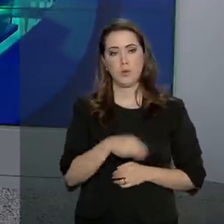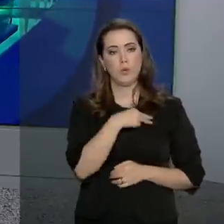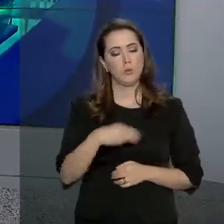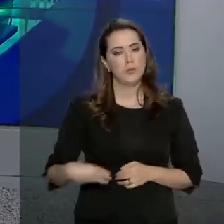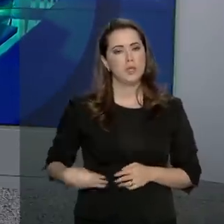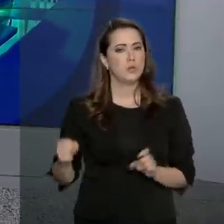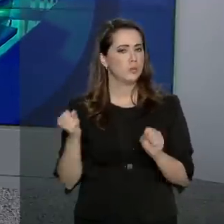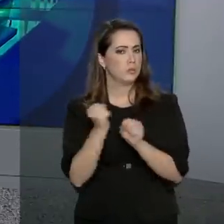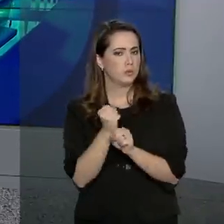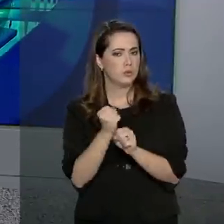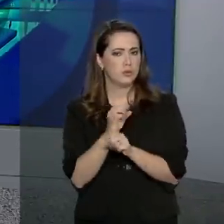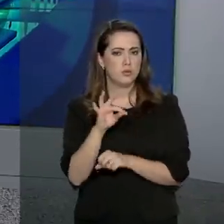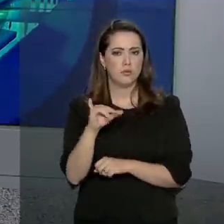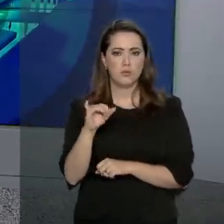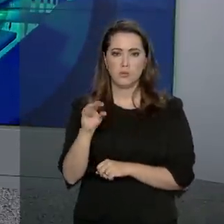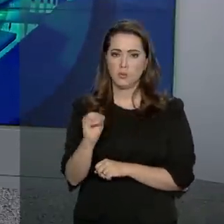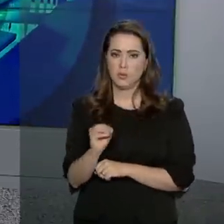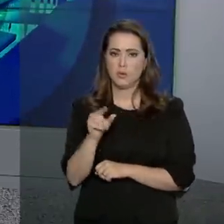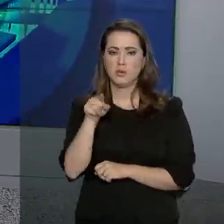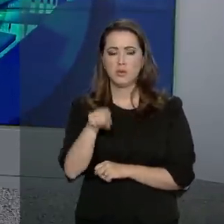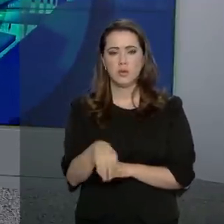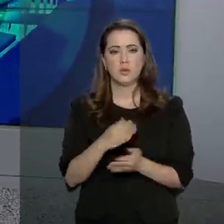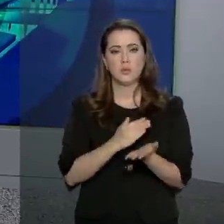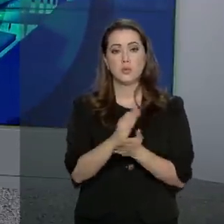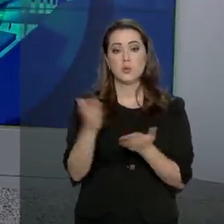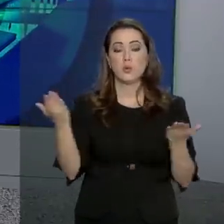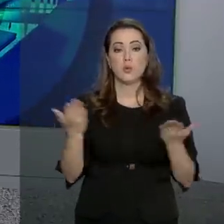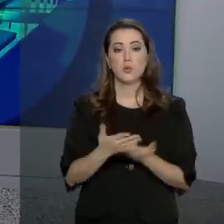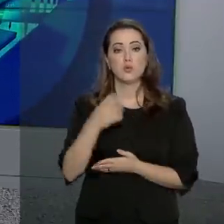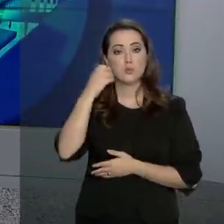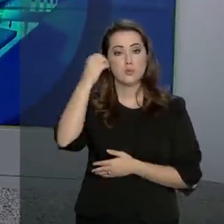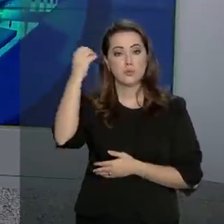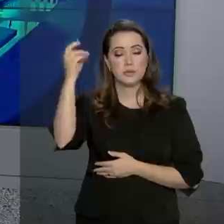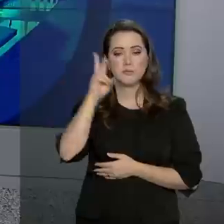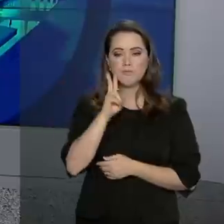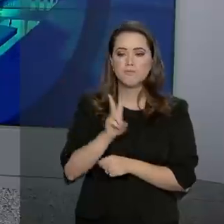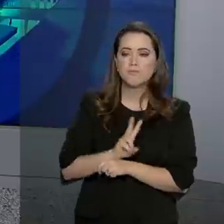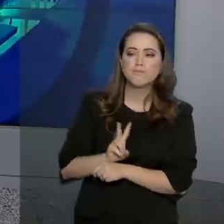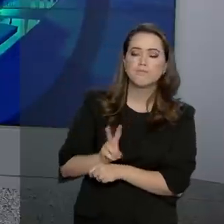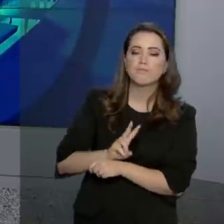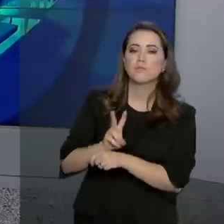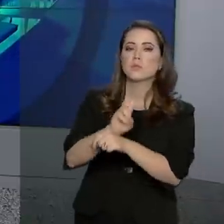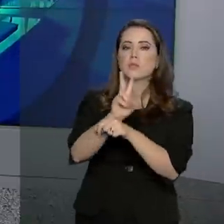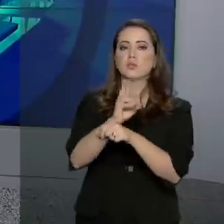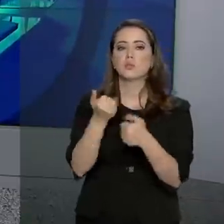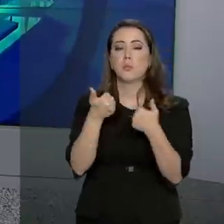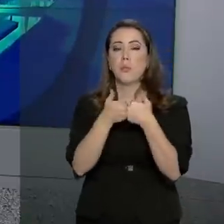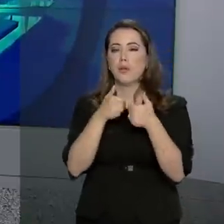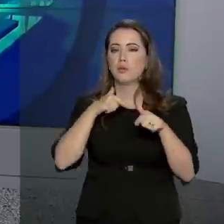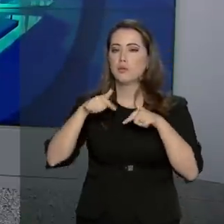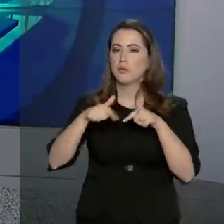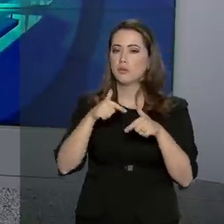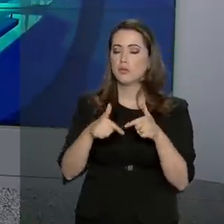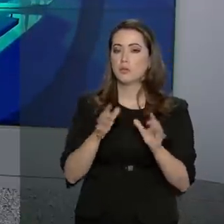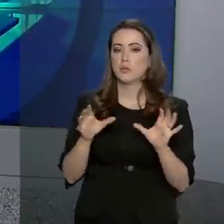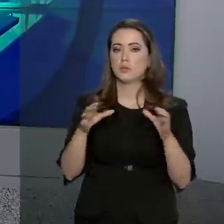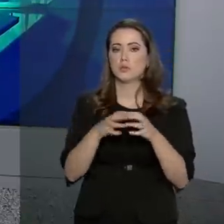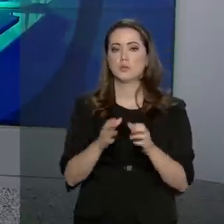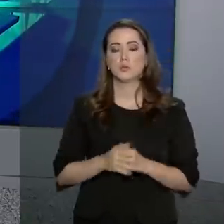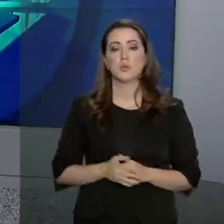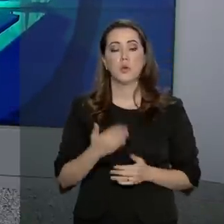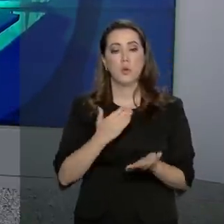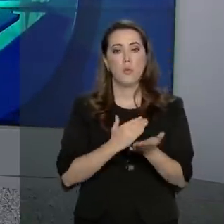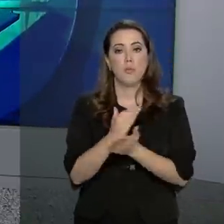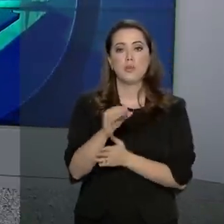ministro da Infraestrutura, Tarcísio Gomes de Freitas, iniciou hoje uma viagem para vistoriar o trabalho das equipes